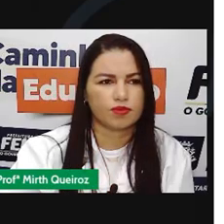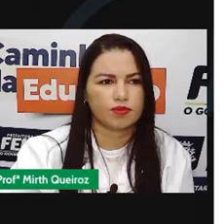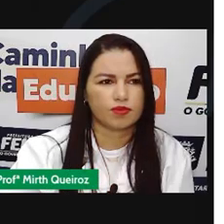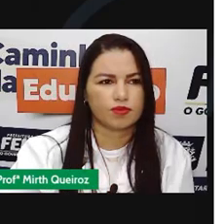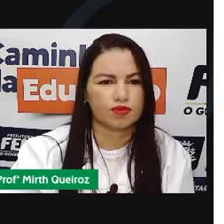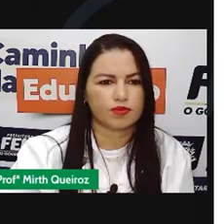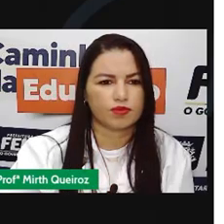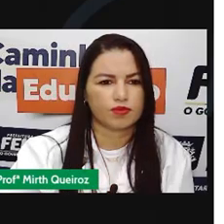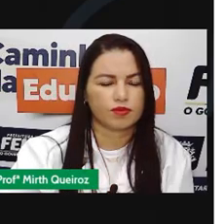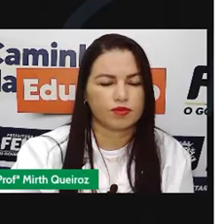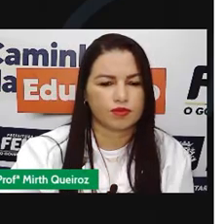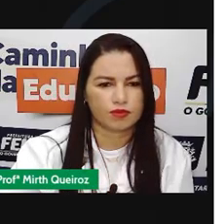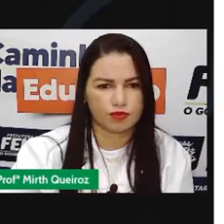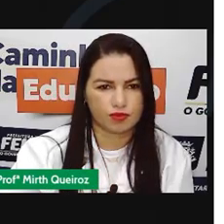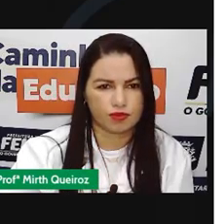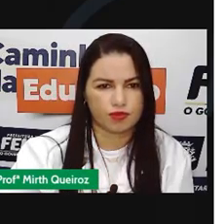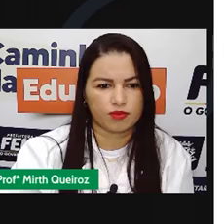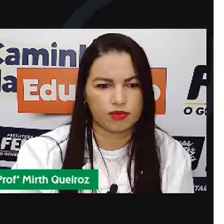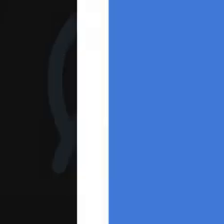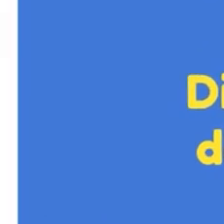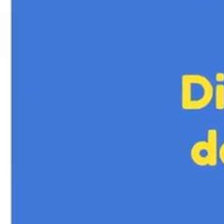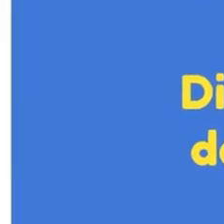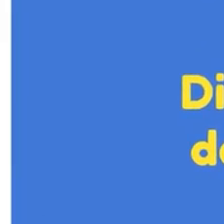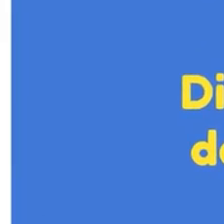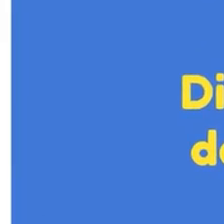Diferentes formas de medir o tempo